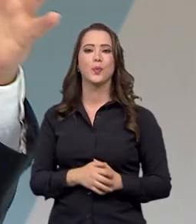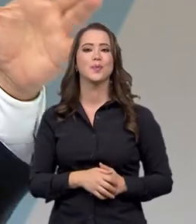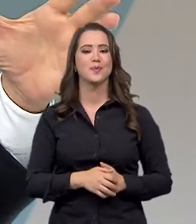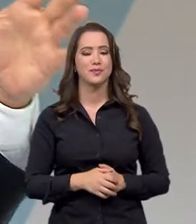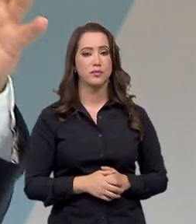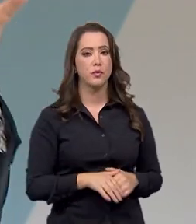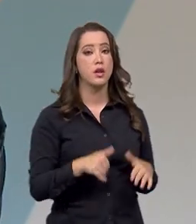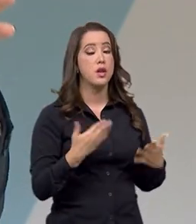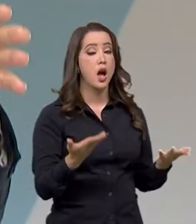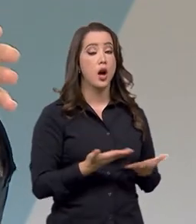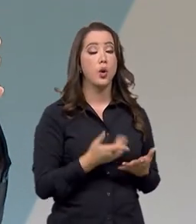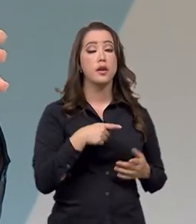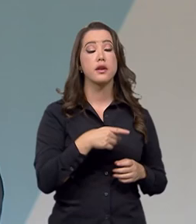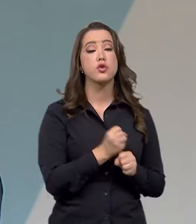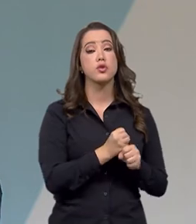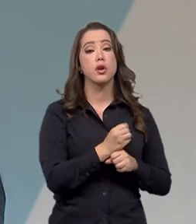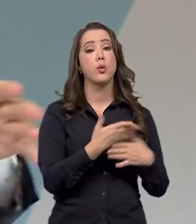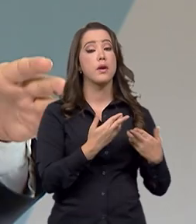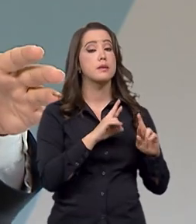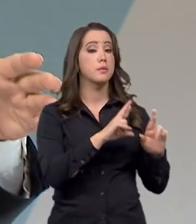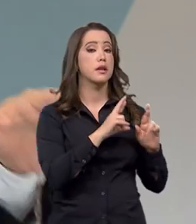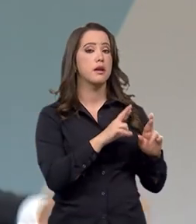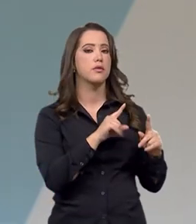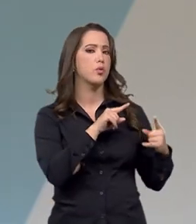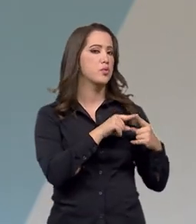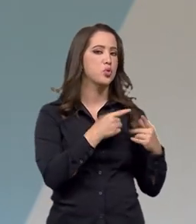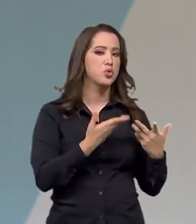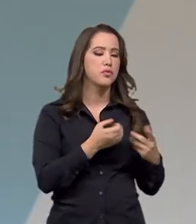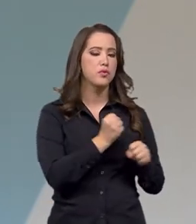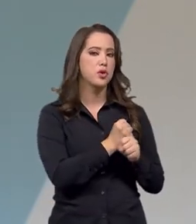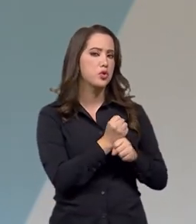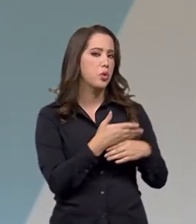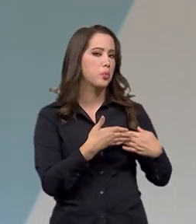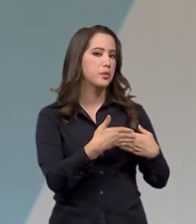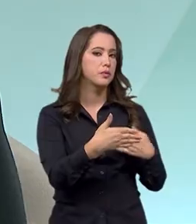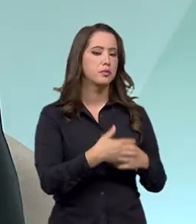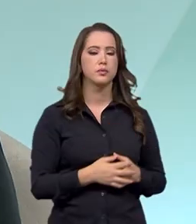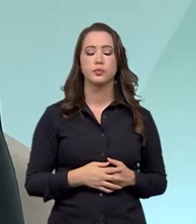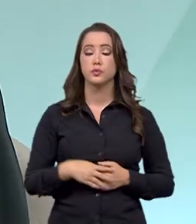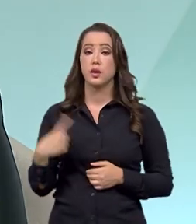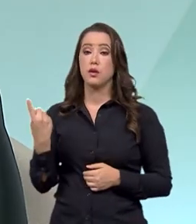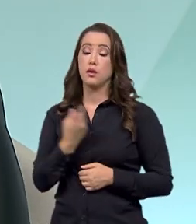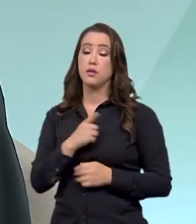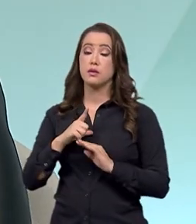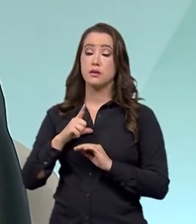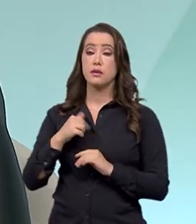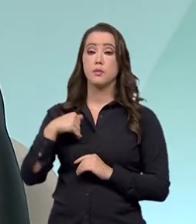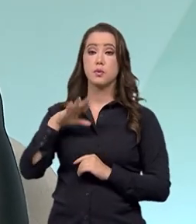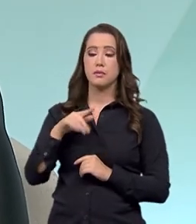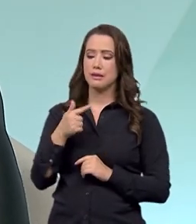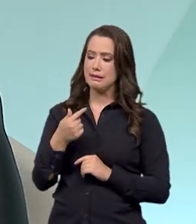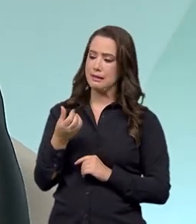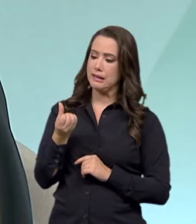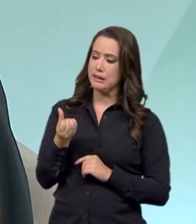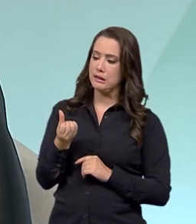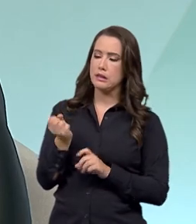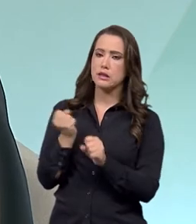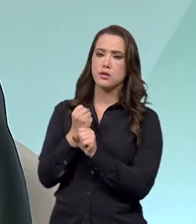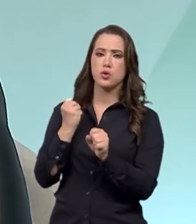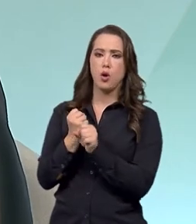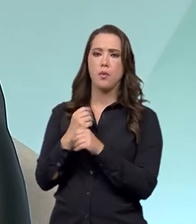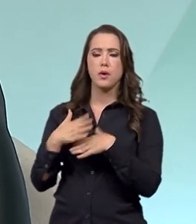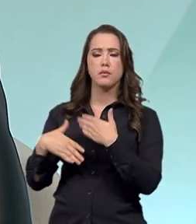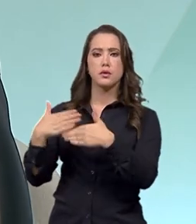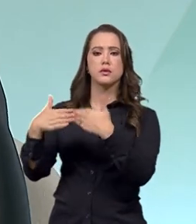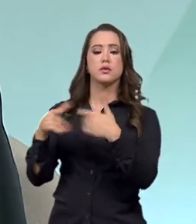metas, as ações que vocês estão pensando ali para esse ano? Nós temos mais de 76 obras em plena execução